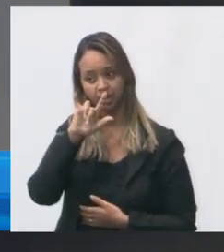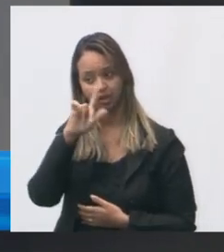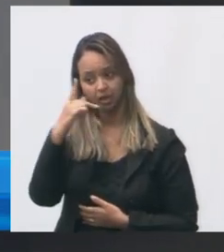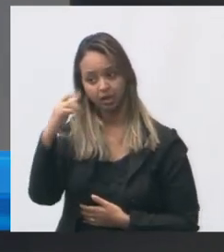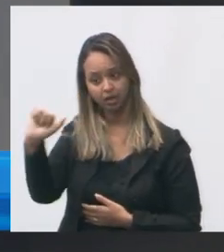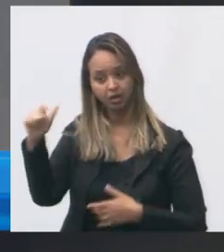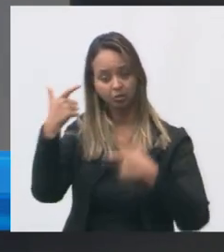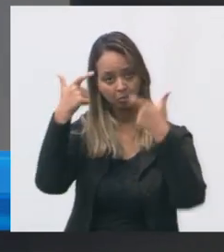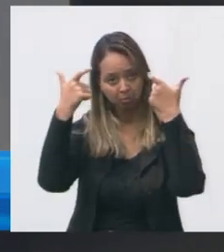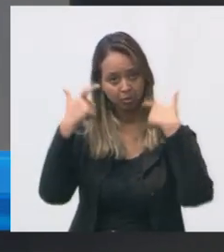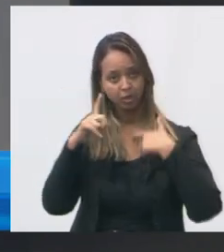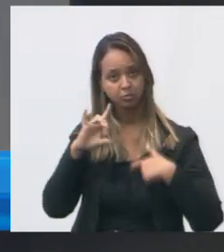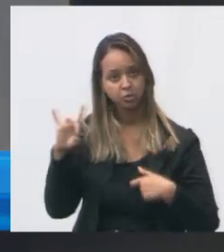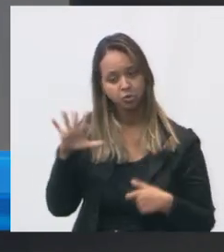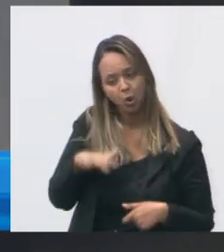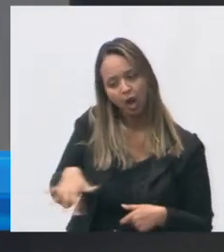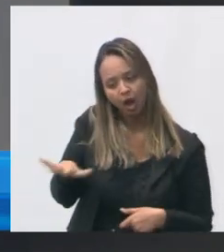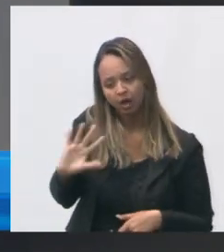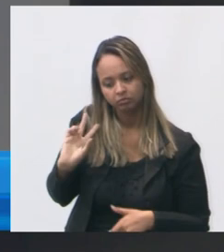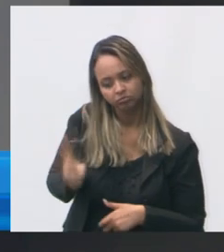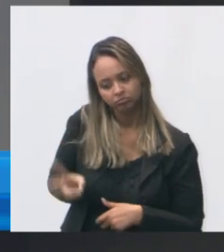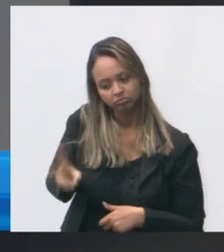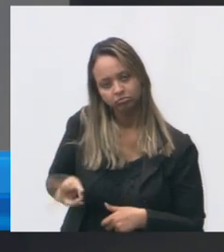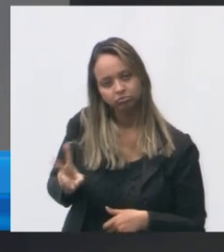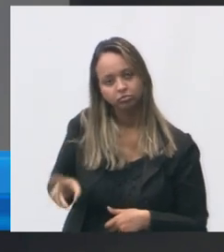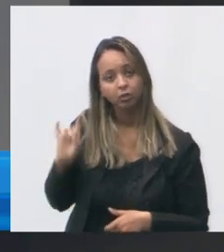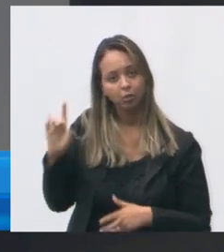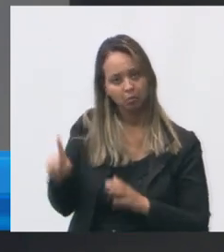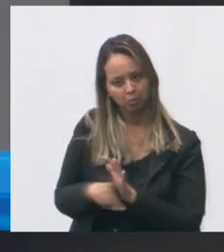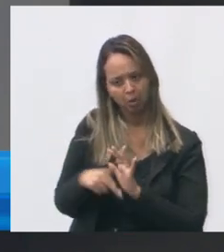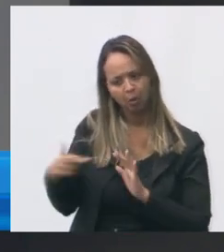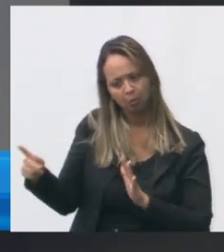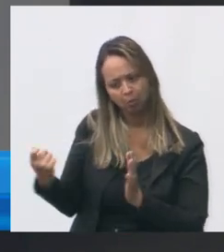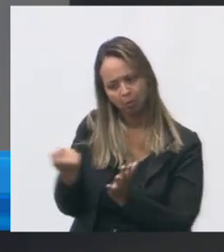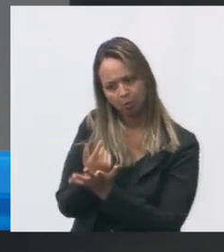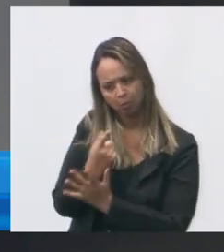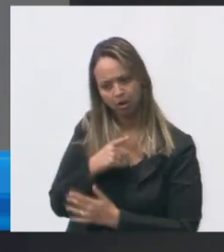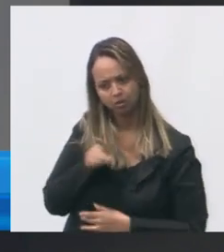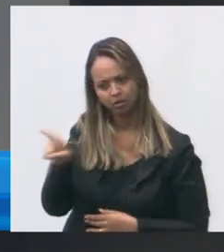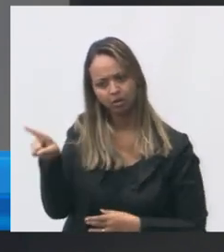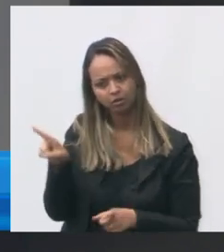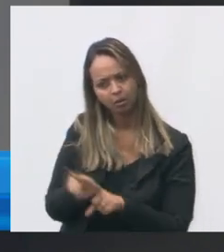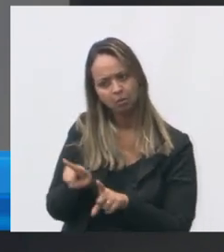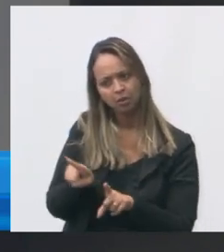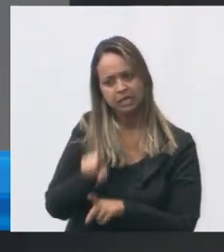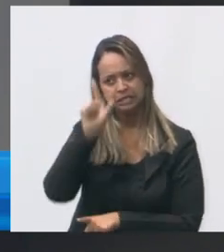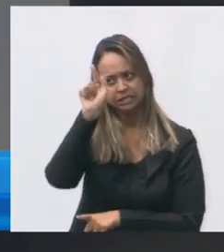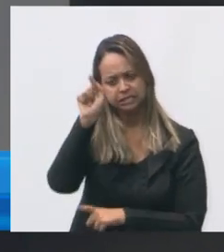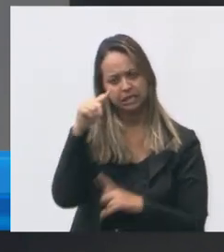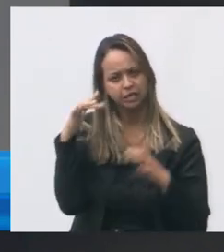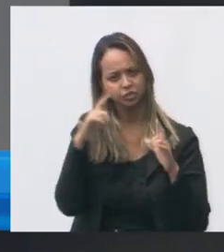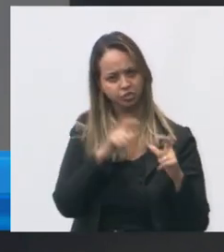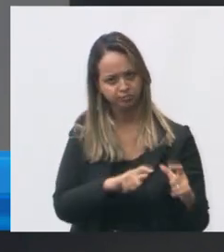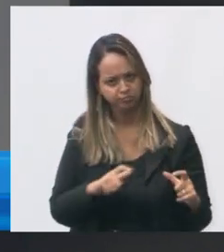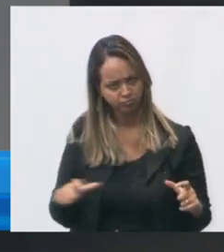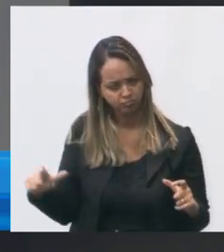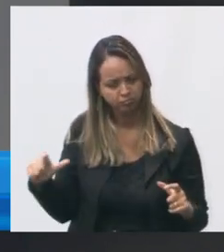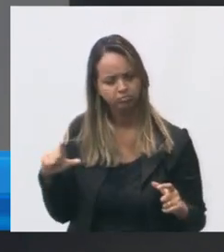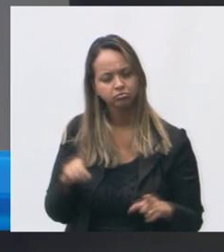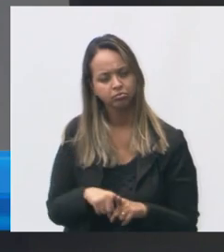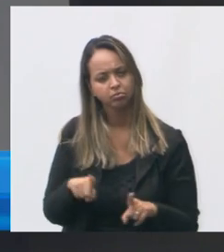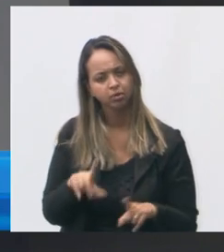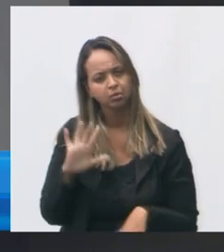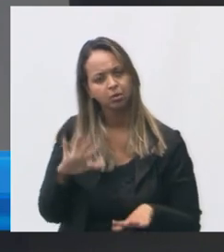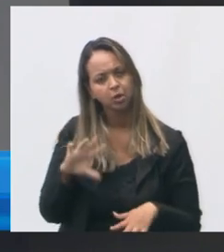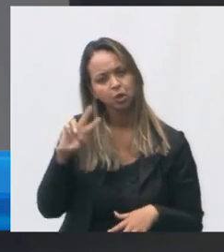os moradores da Ilha do Príncipe imóvel próprio com um total de sete consultórios unidade atende